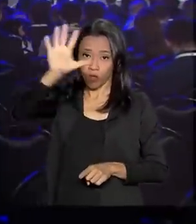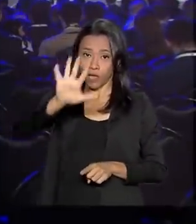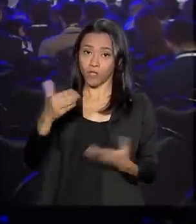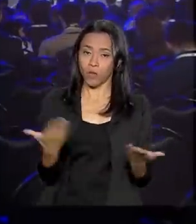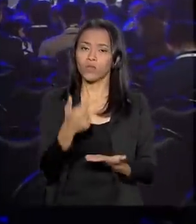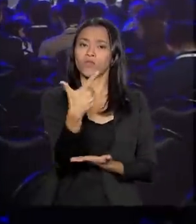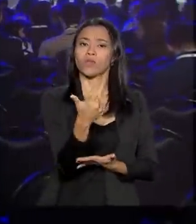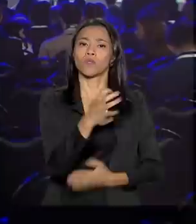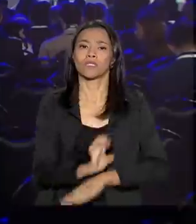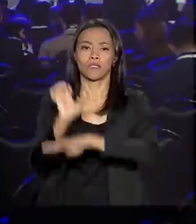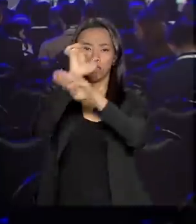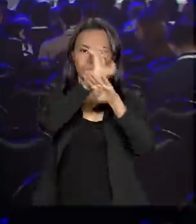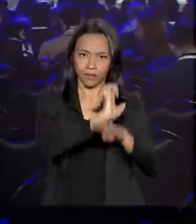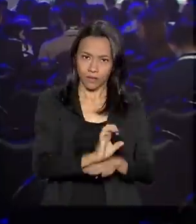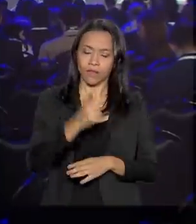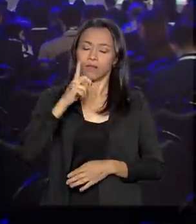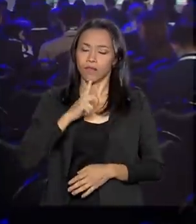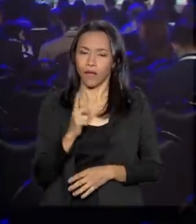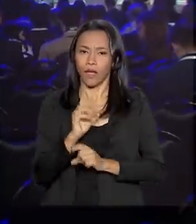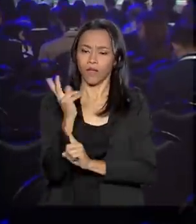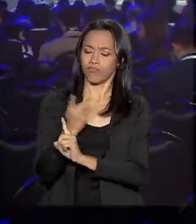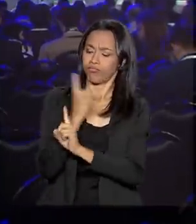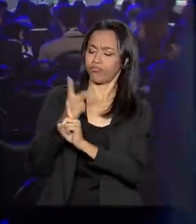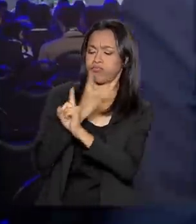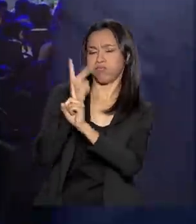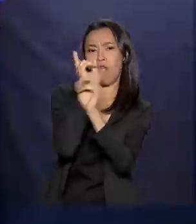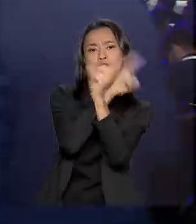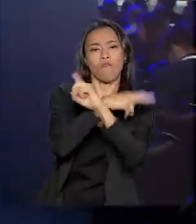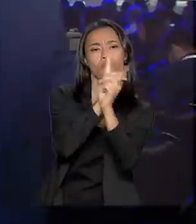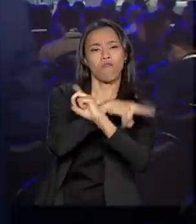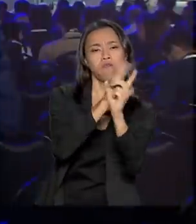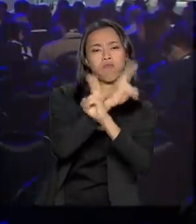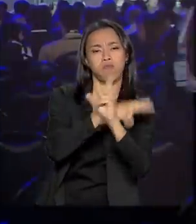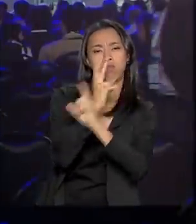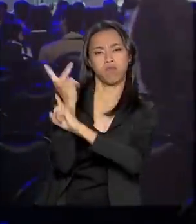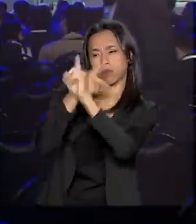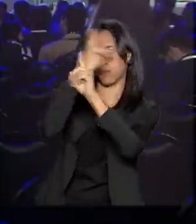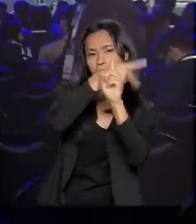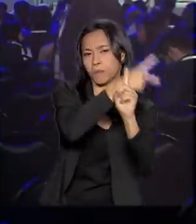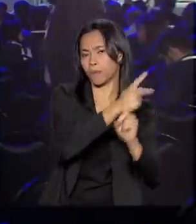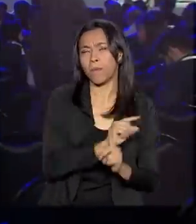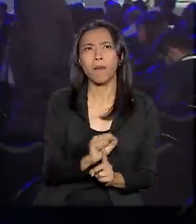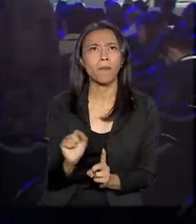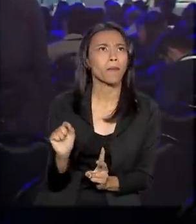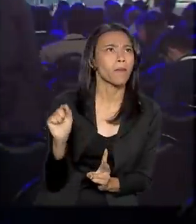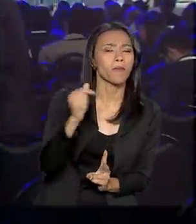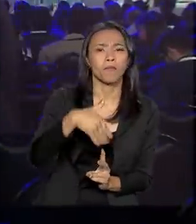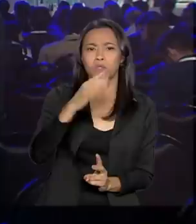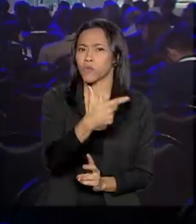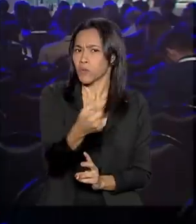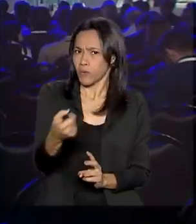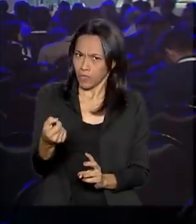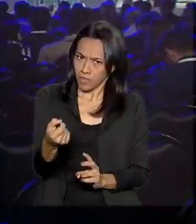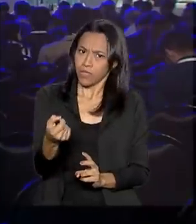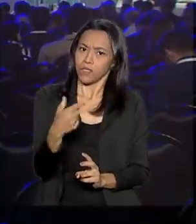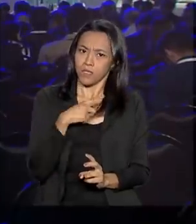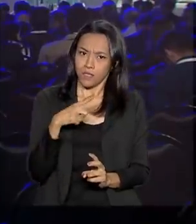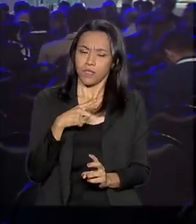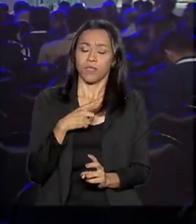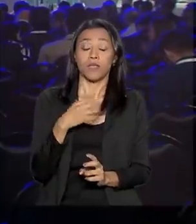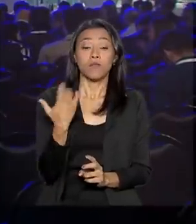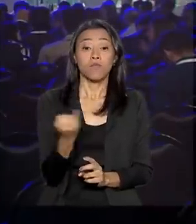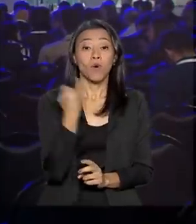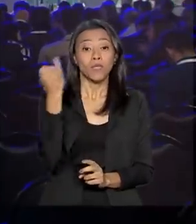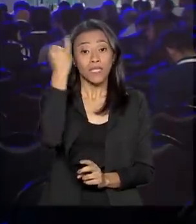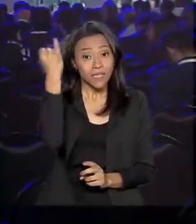Brasil têm parques eólicos, são mais de 600 parques por todo o país e além da importância econômica, tem uma